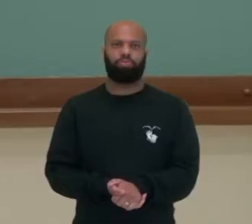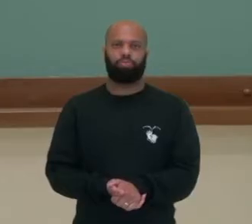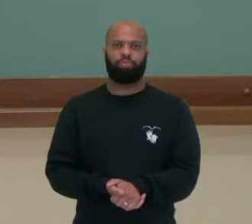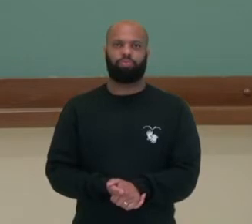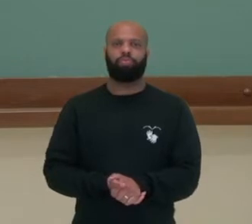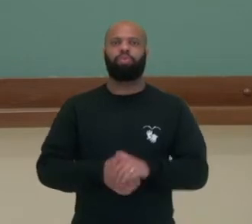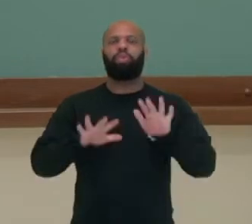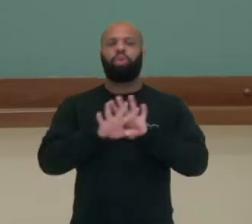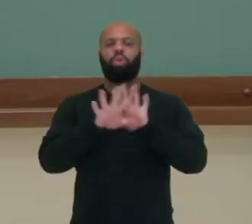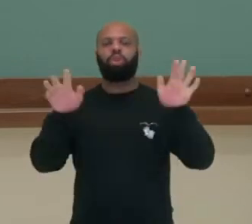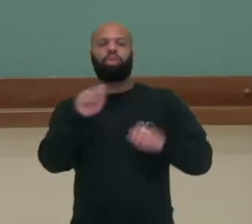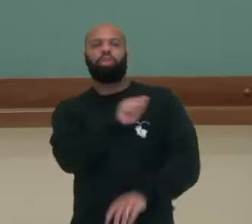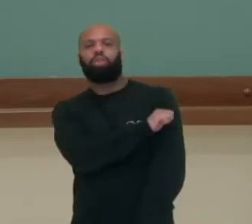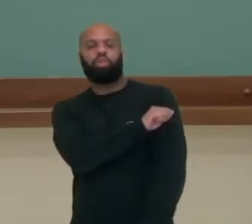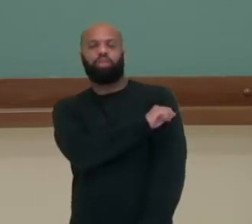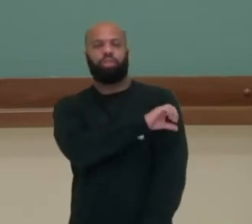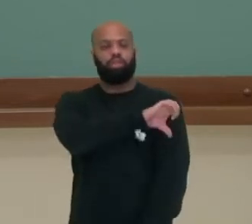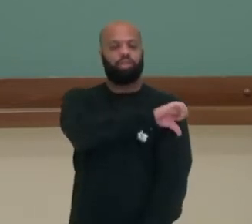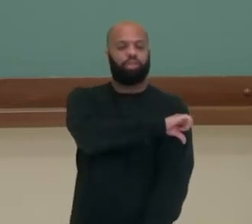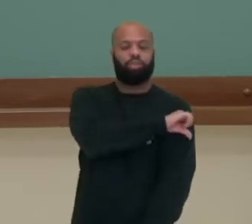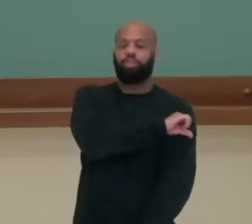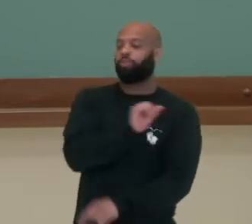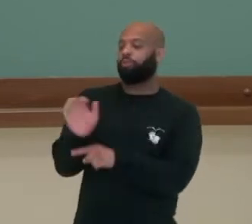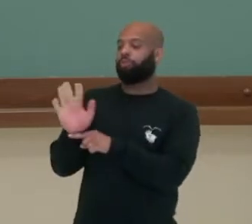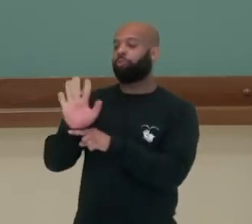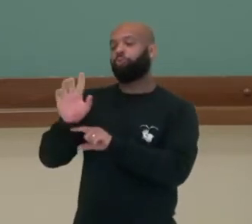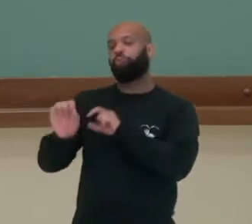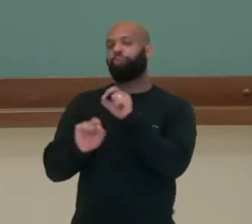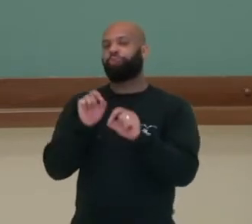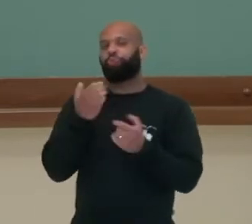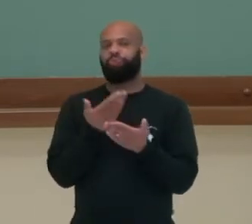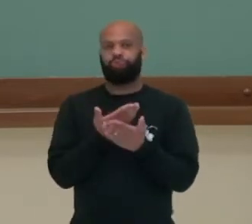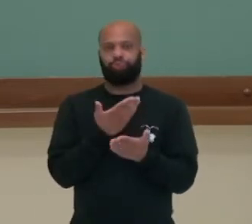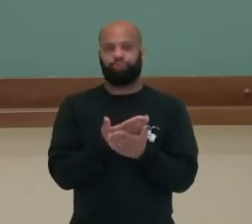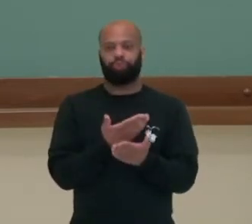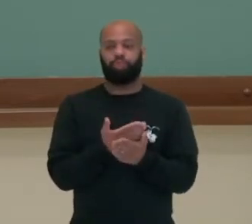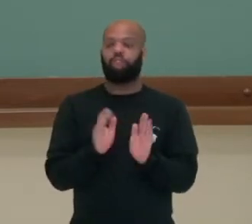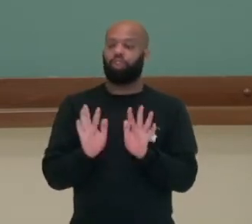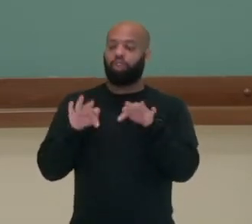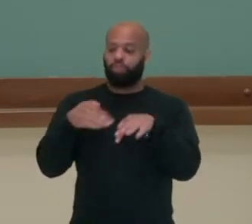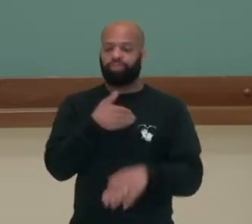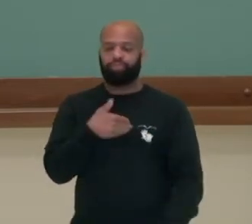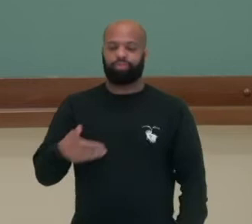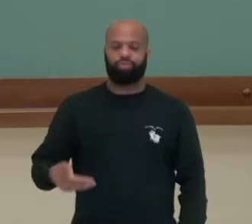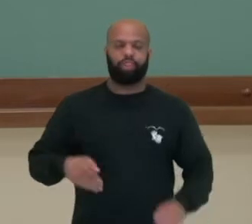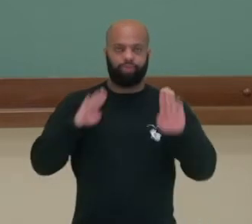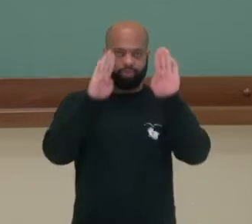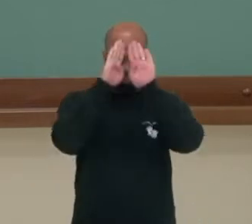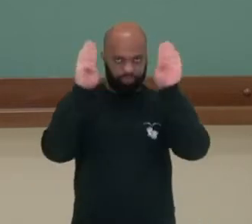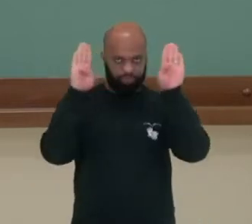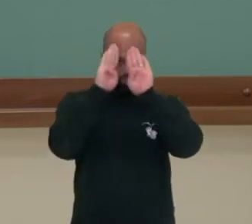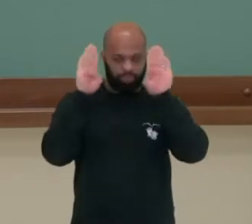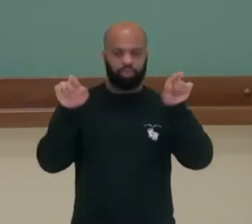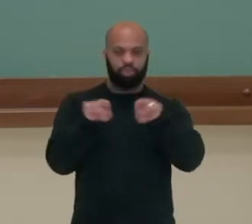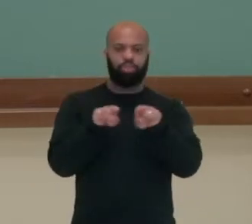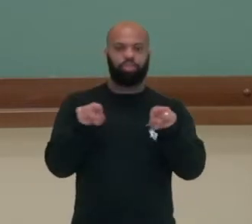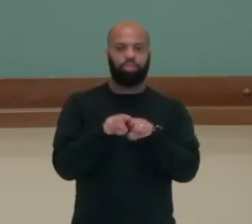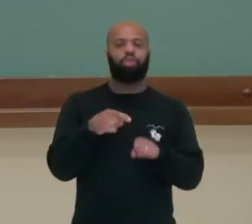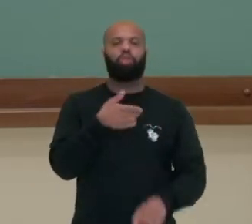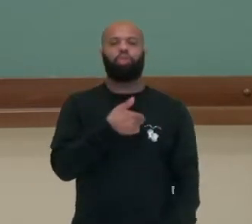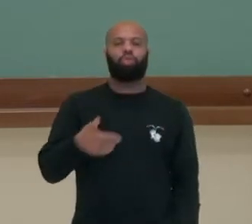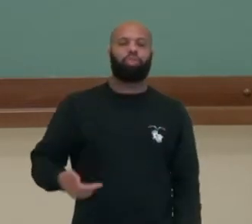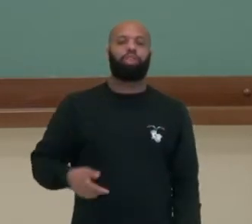Olá estudantes do nono ano, neste vídeo vamos falar sobre o fim do governo Collor e o governo